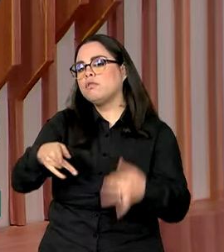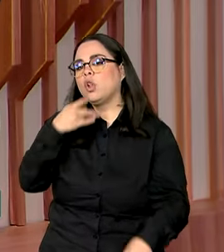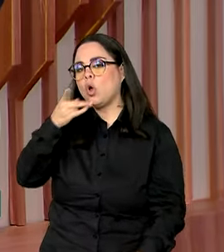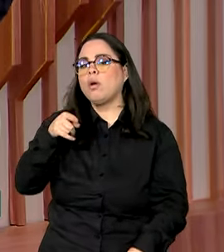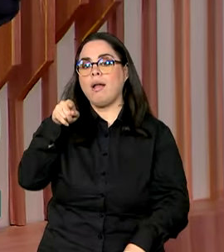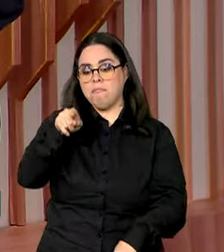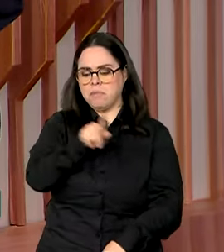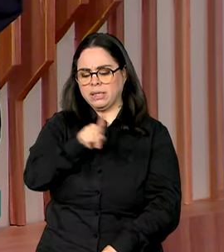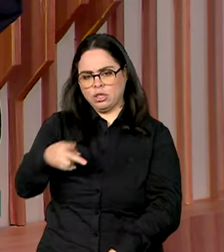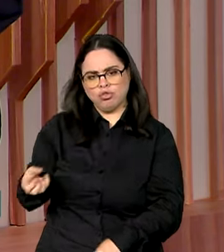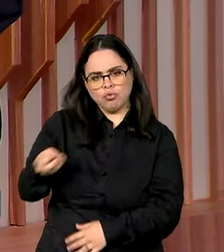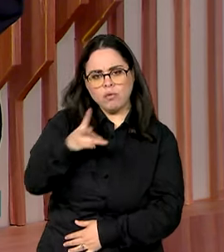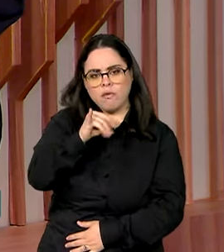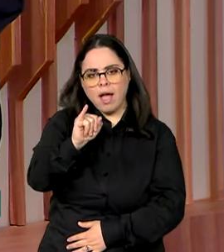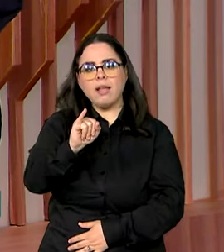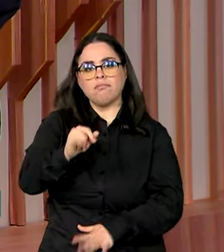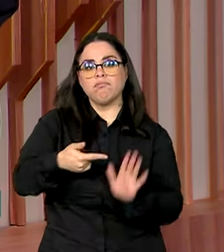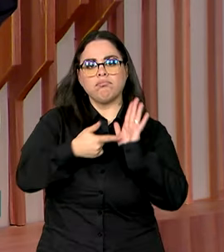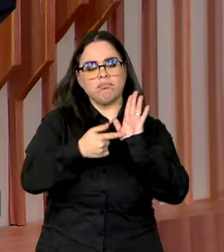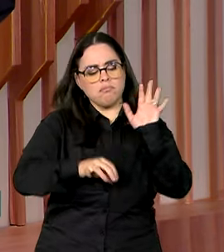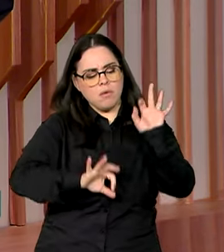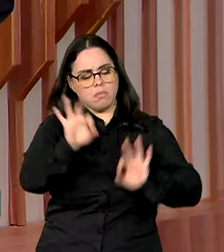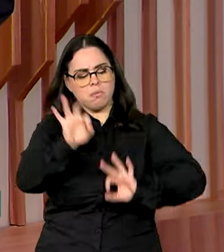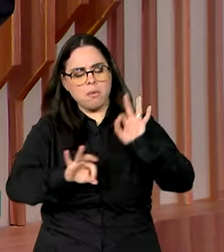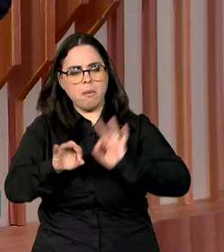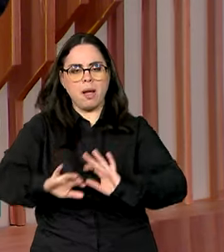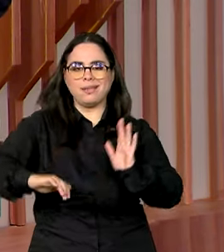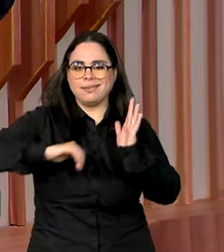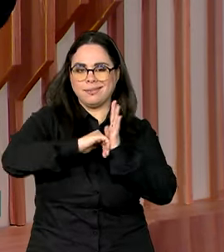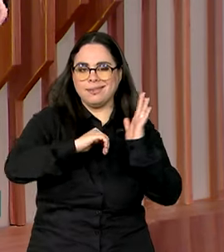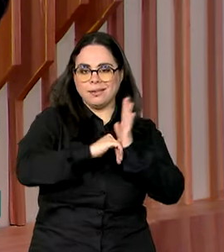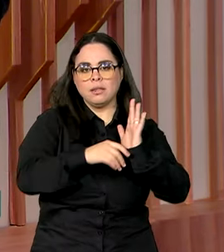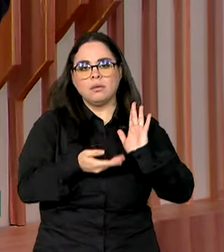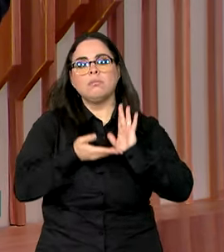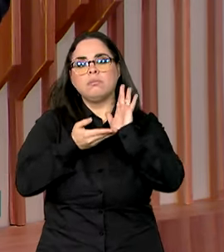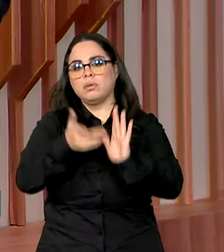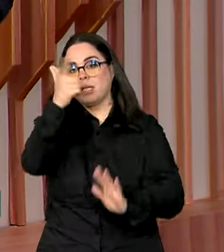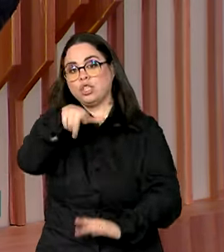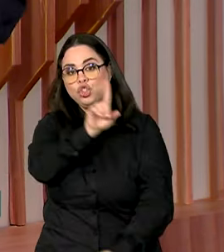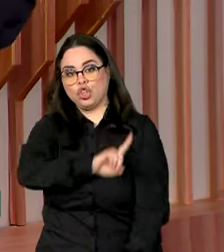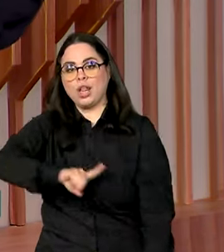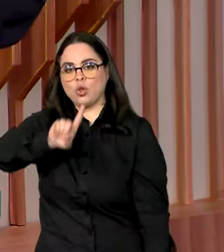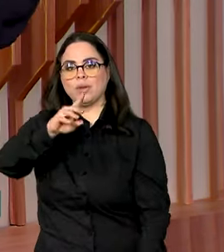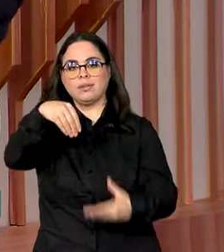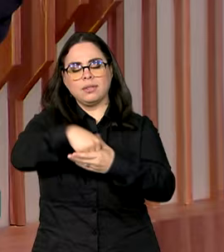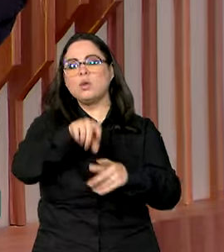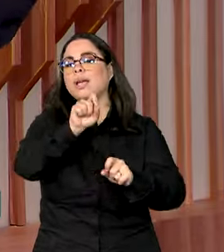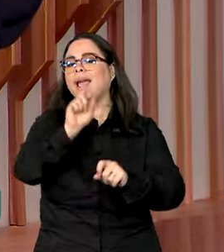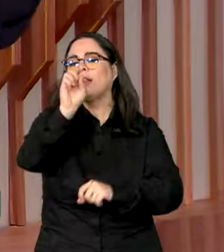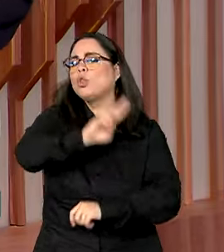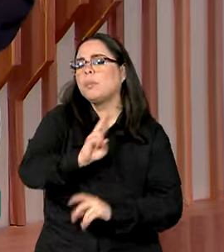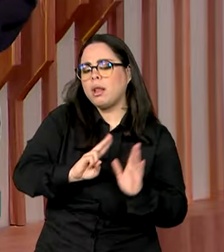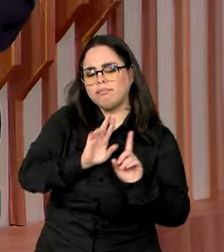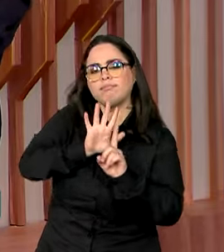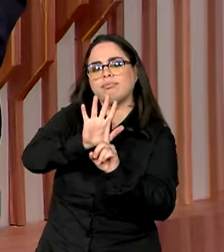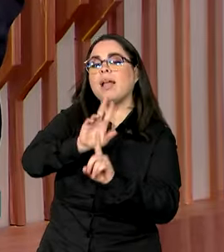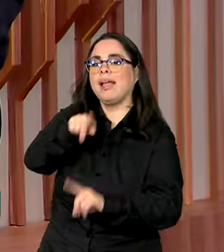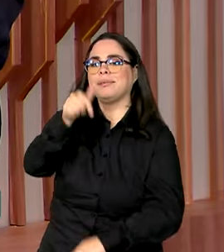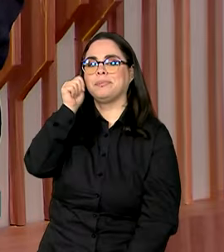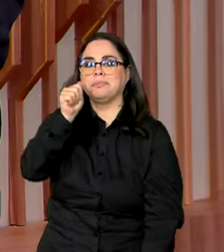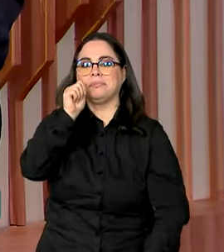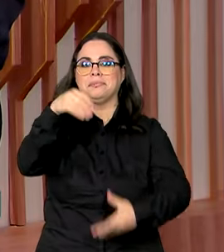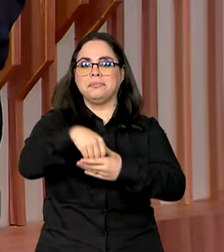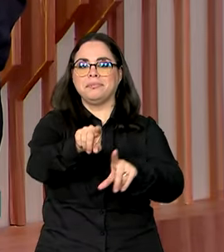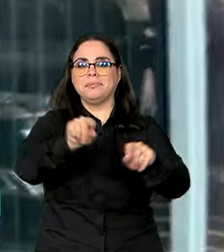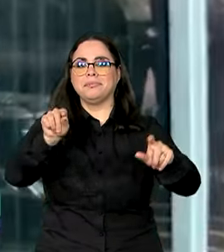presidente trabalha para apresentar ao Senado indicações para outras diretorias e que mulheres devem estar entre essas